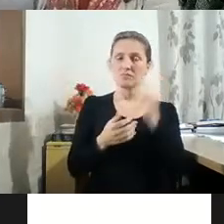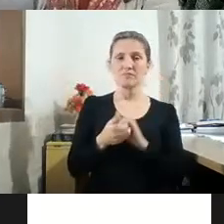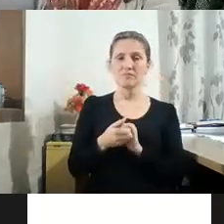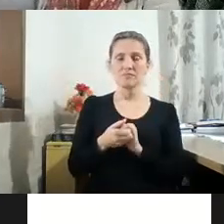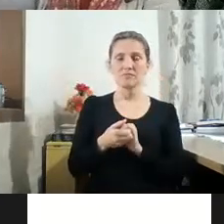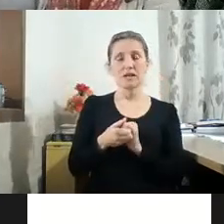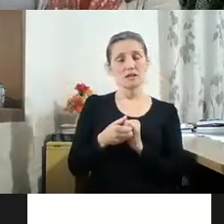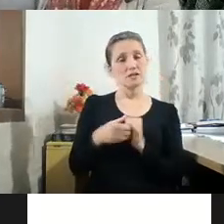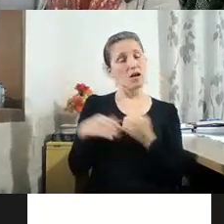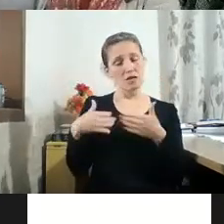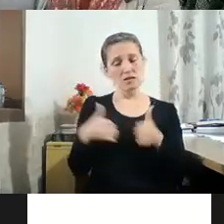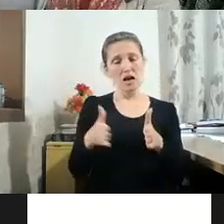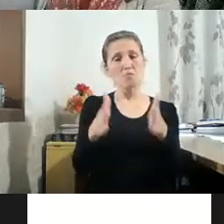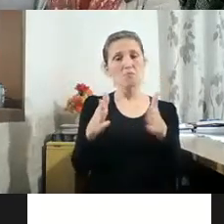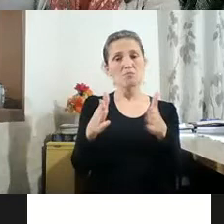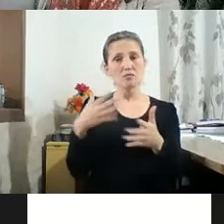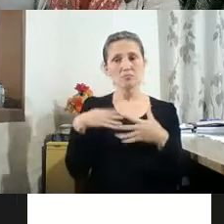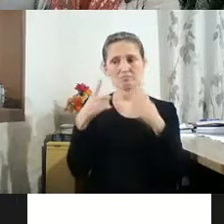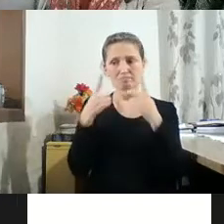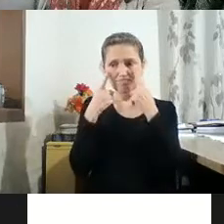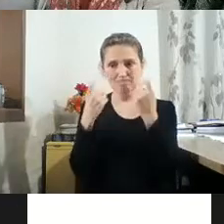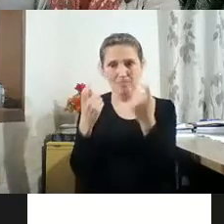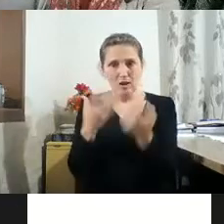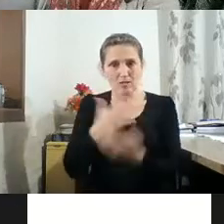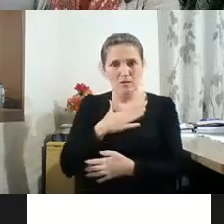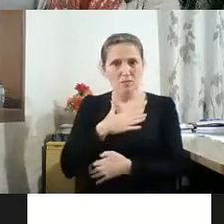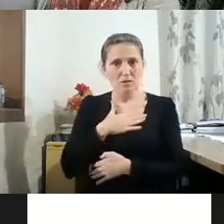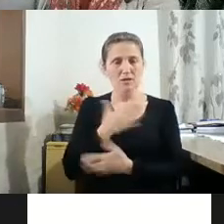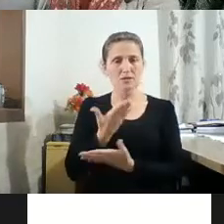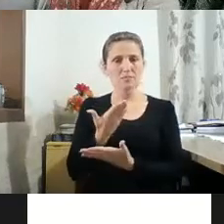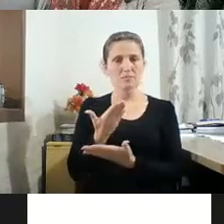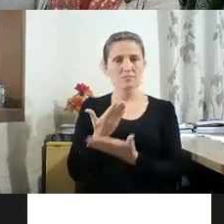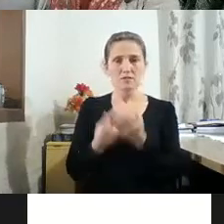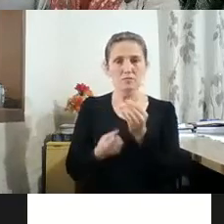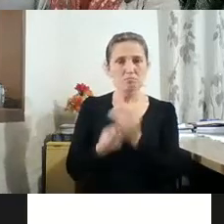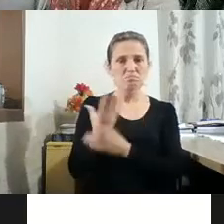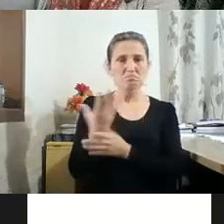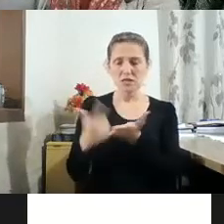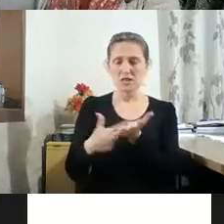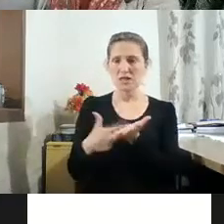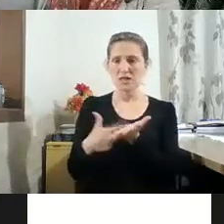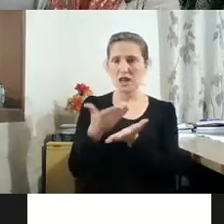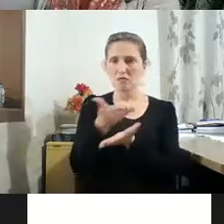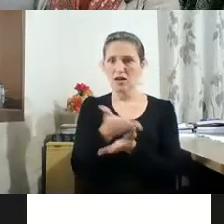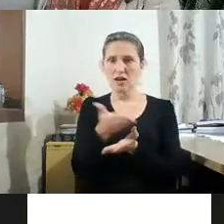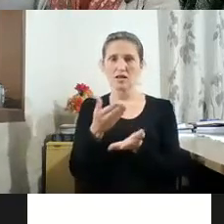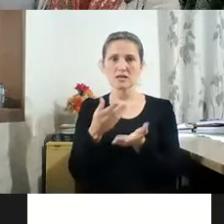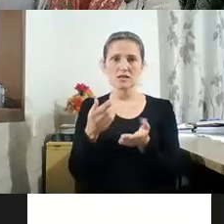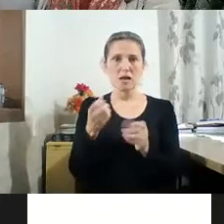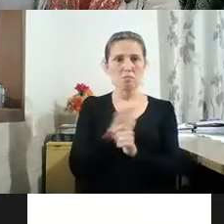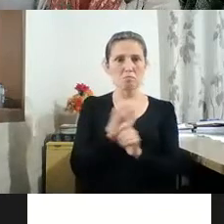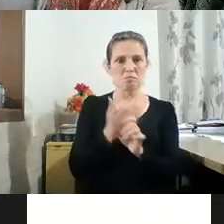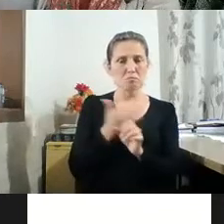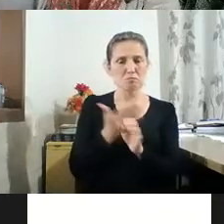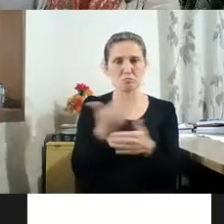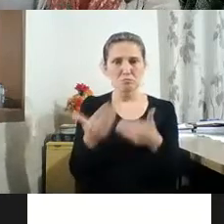esse caminho me interessava. Então, esse livro surge dessas inquietações todas